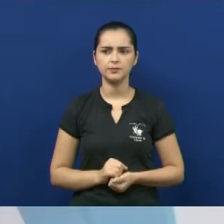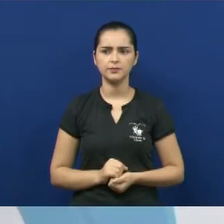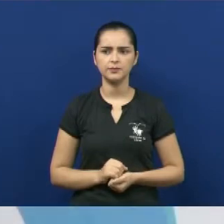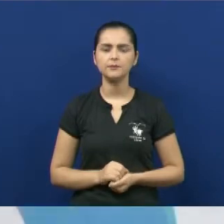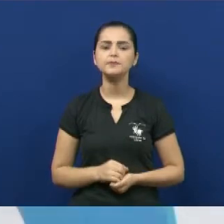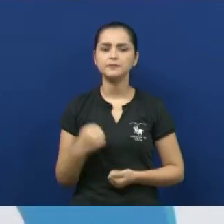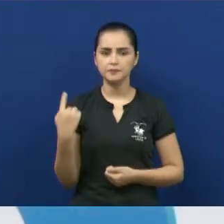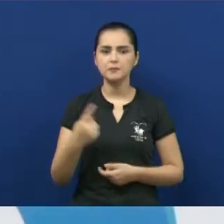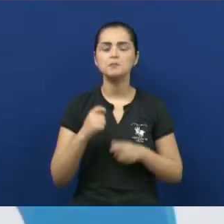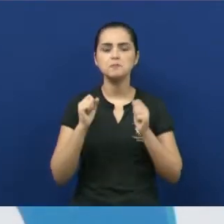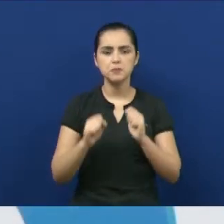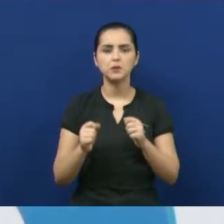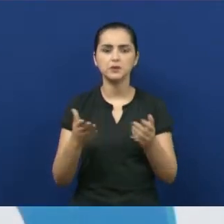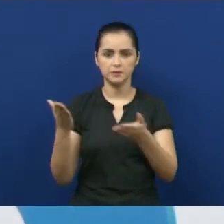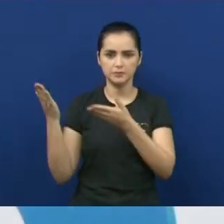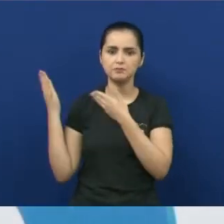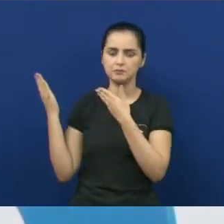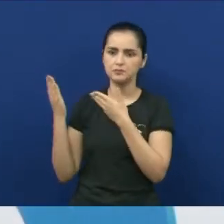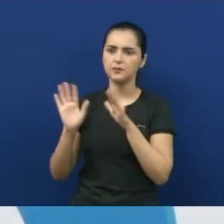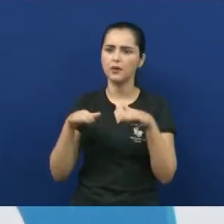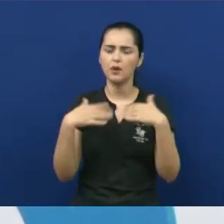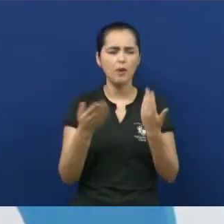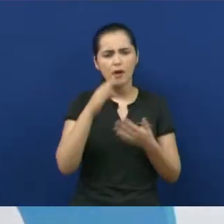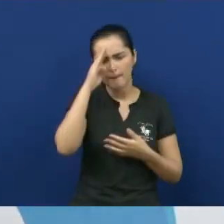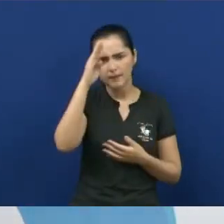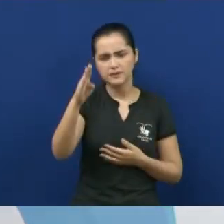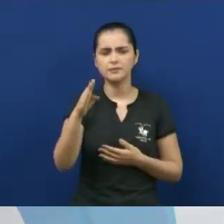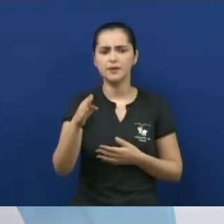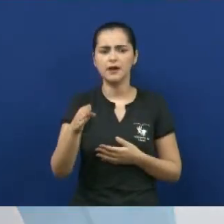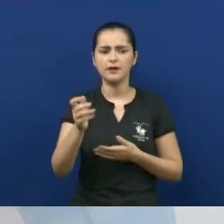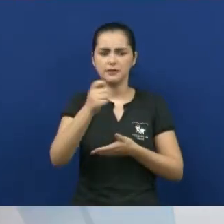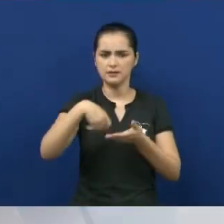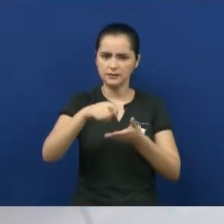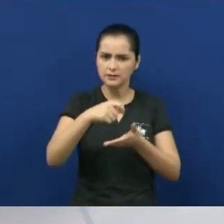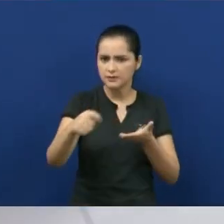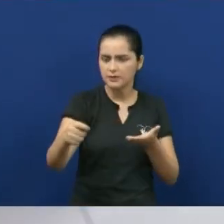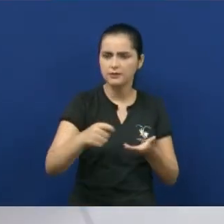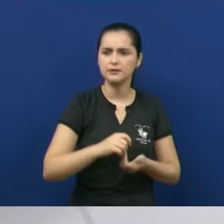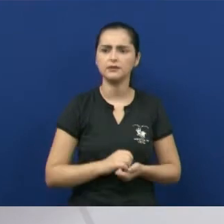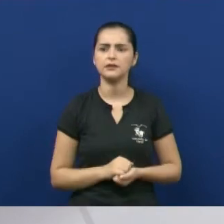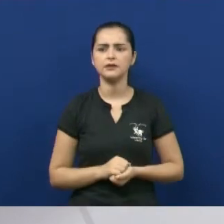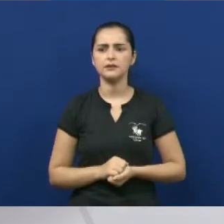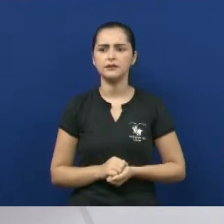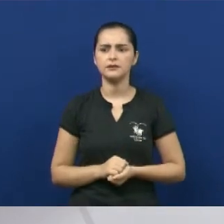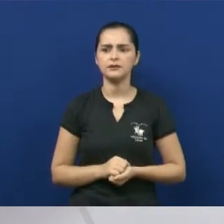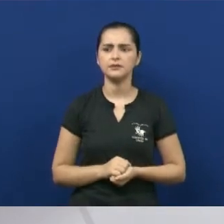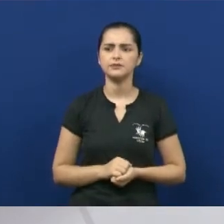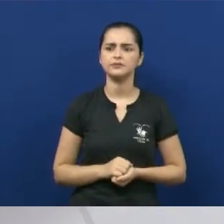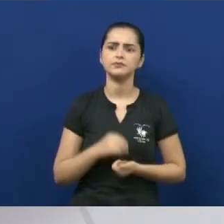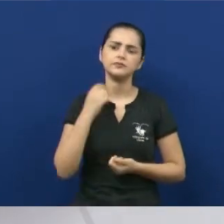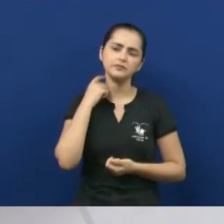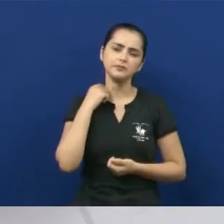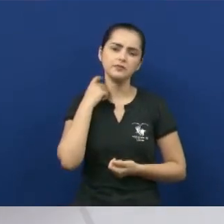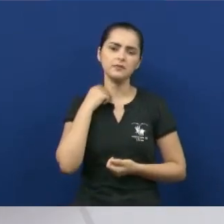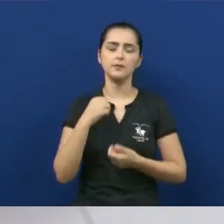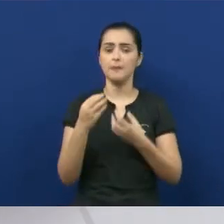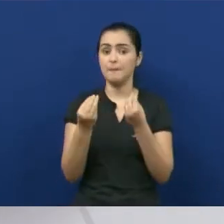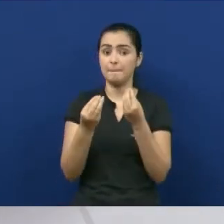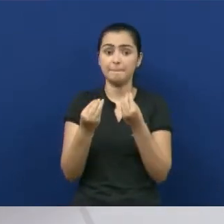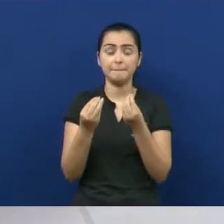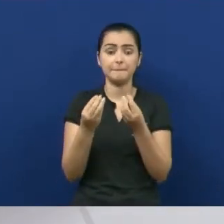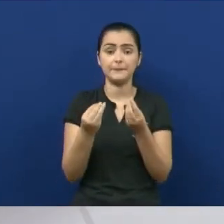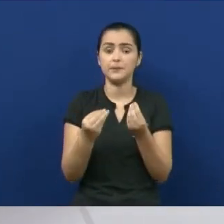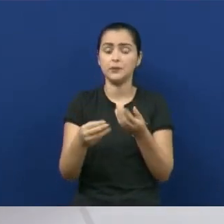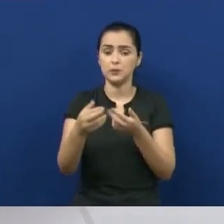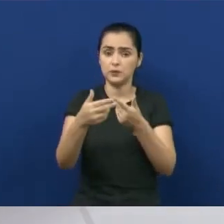Nós podemos ver aqui quais foram as principais obras. O Mário de Andrade teve muita, ele